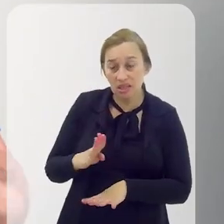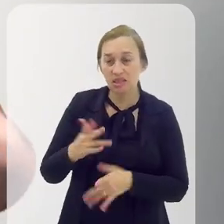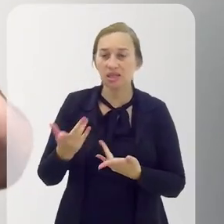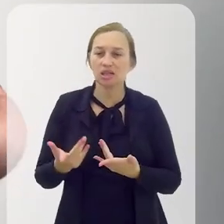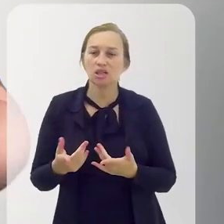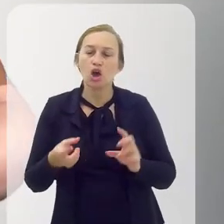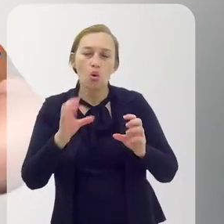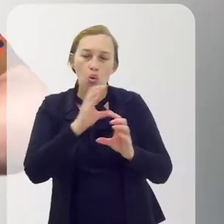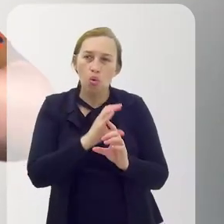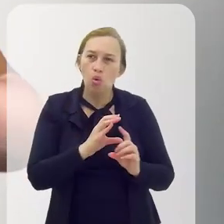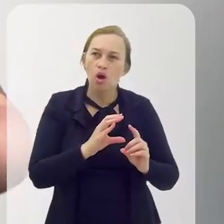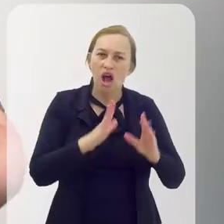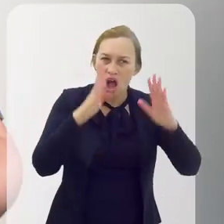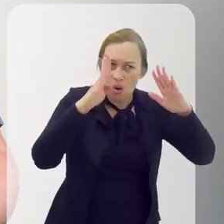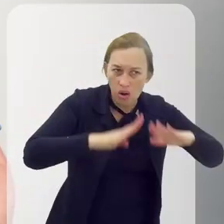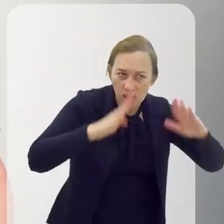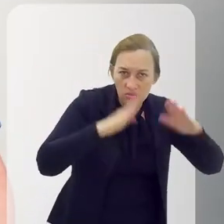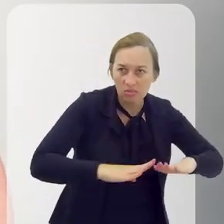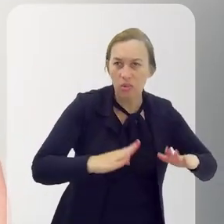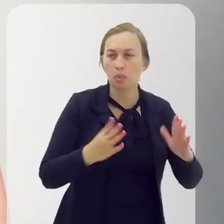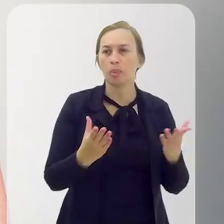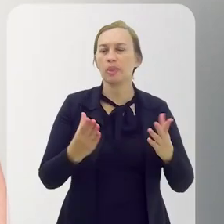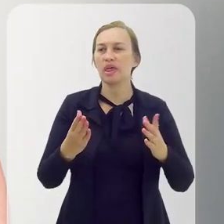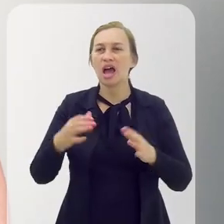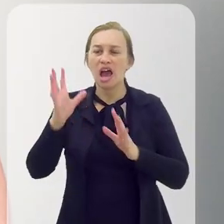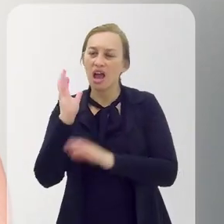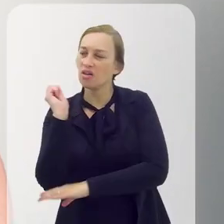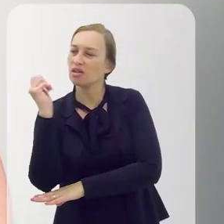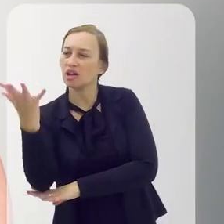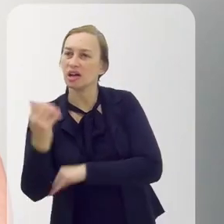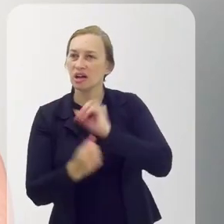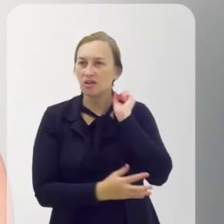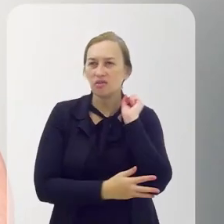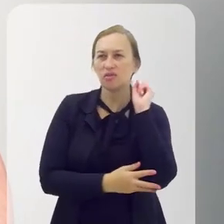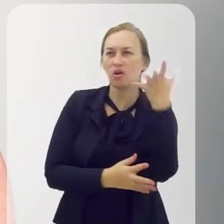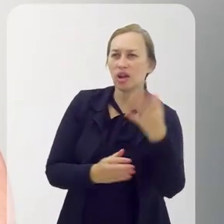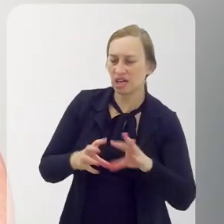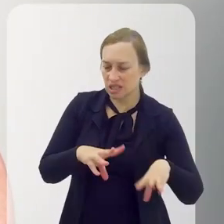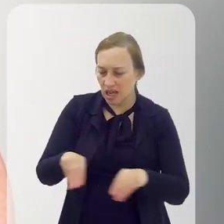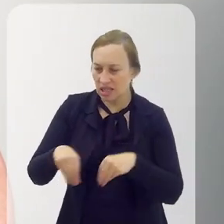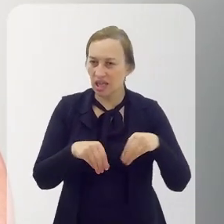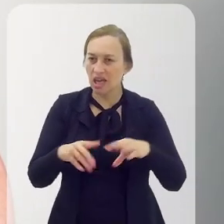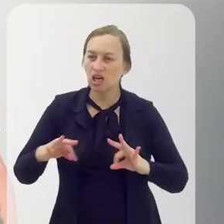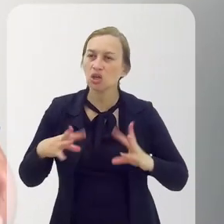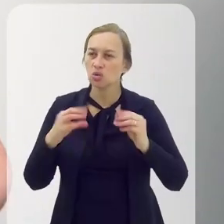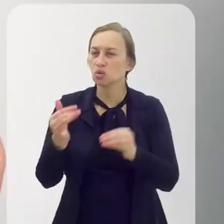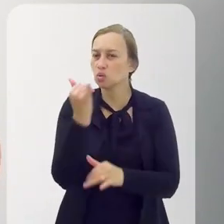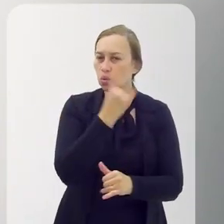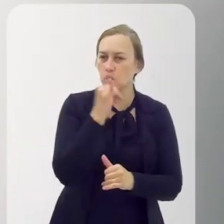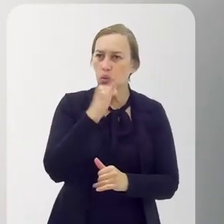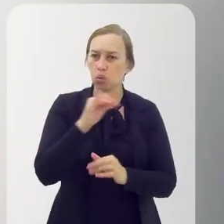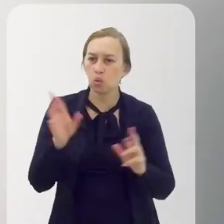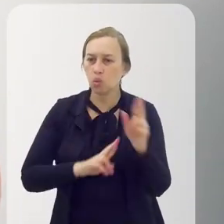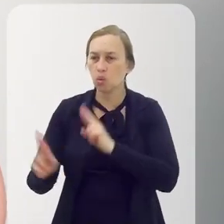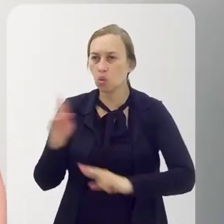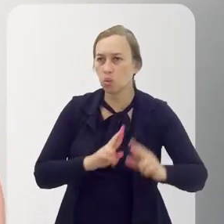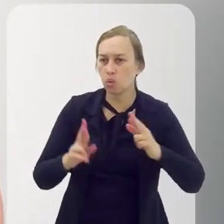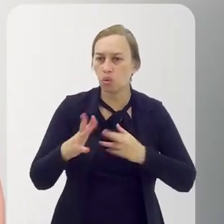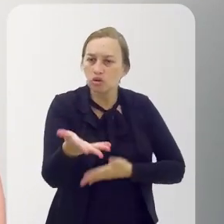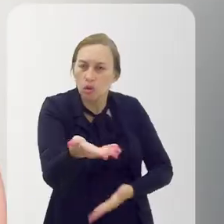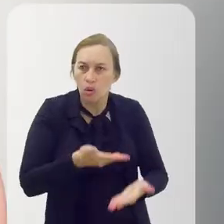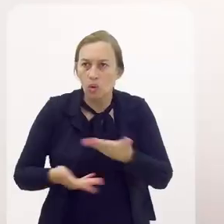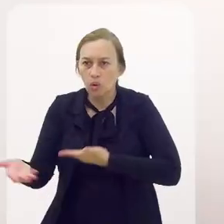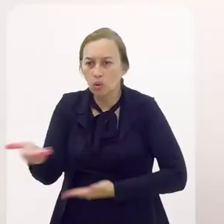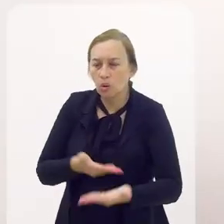O culto à terra, o culto à floresta, o culto a tudo aquilo que nos traz energia, ele tem essas relações que vão se